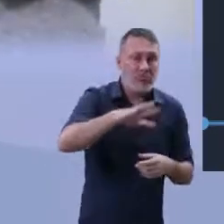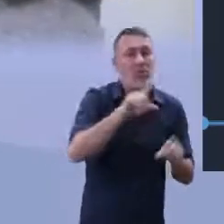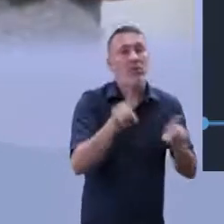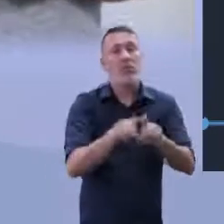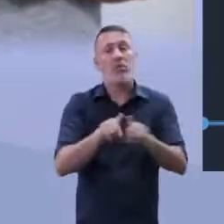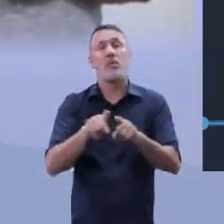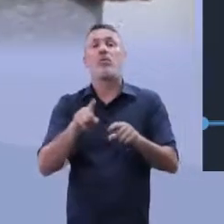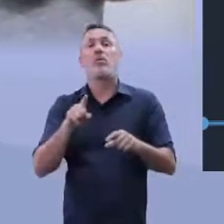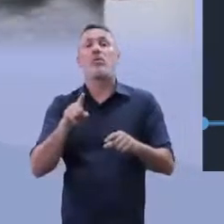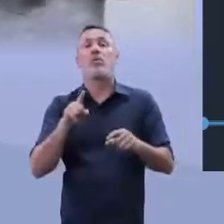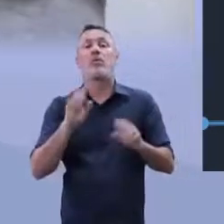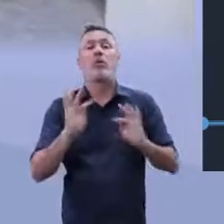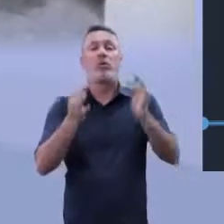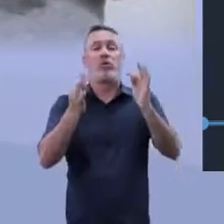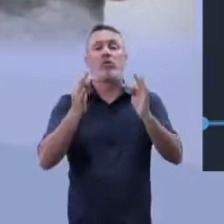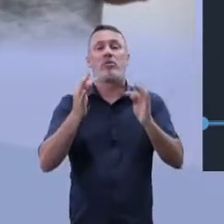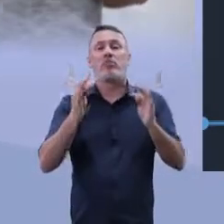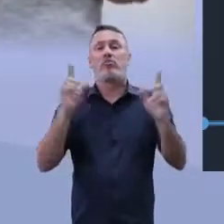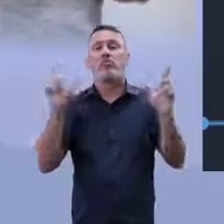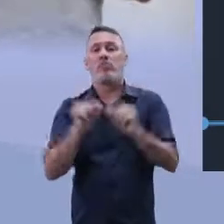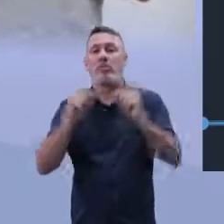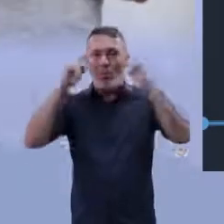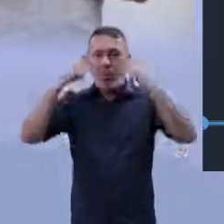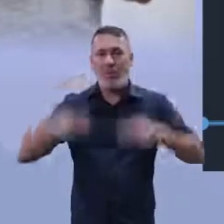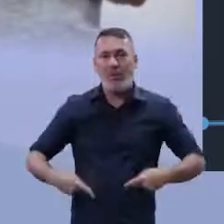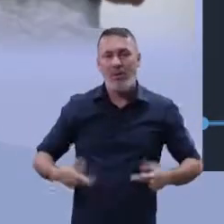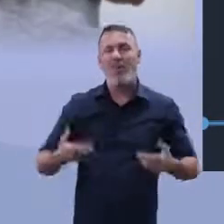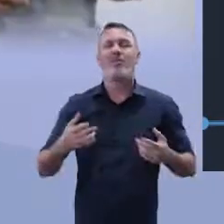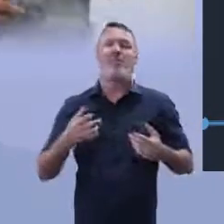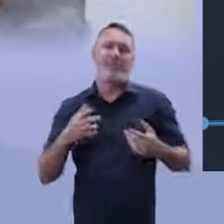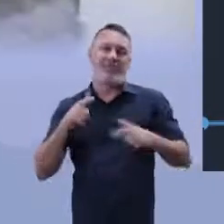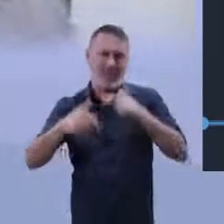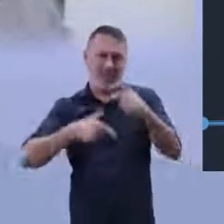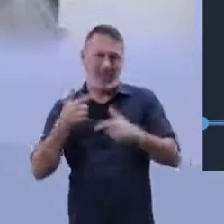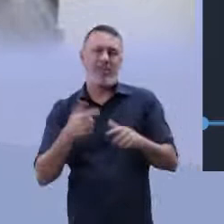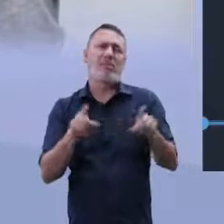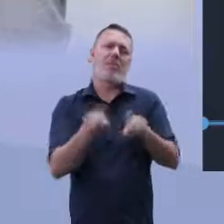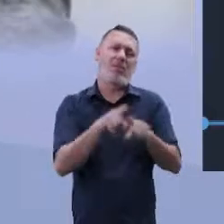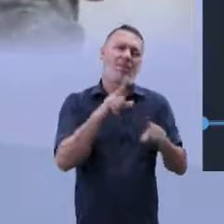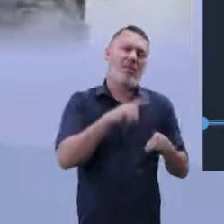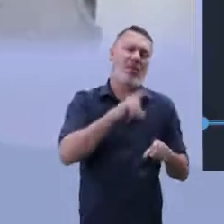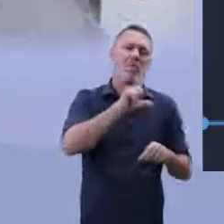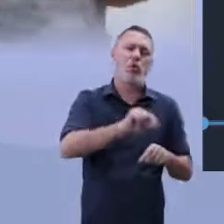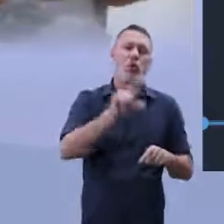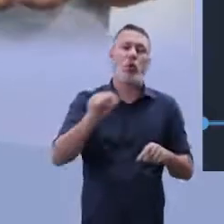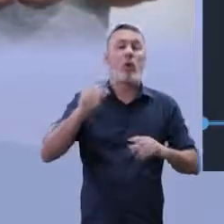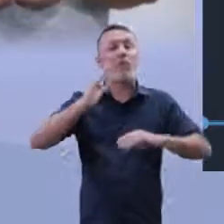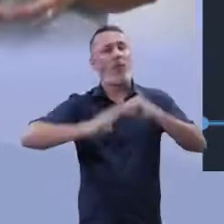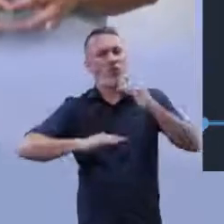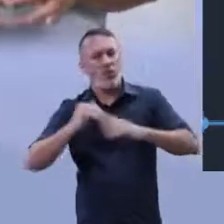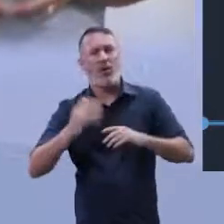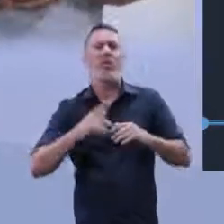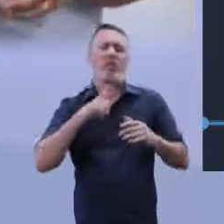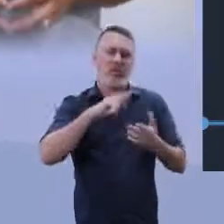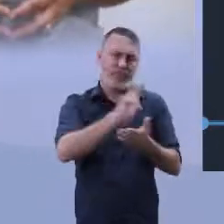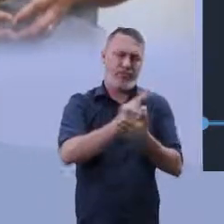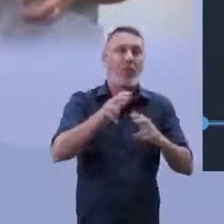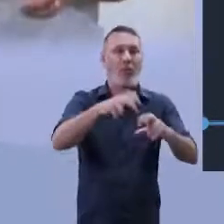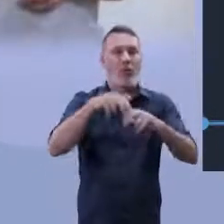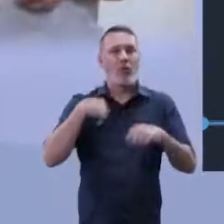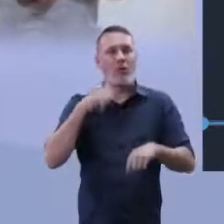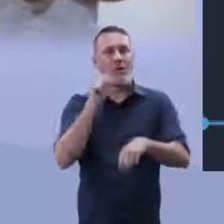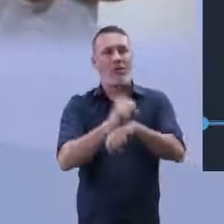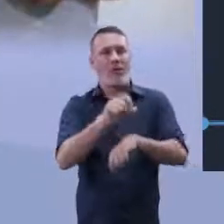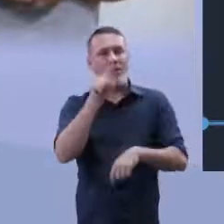o profissional do mercado de trabalho? É coisa que nós vamos falar sobre crise, nós vamos falar sobre esse aspecto de escolha profissional. Por isso, meu